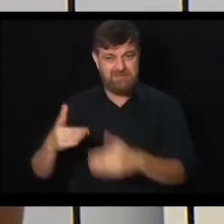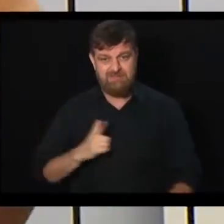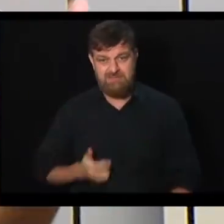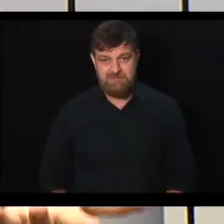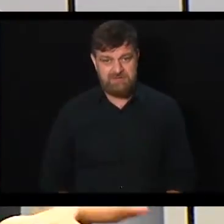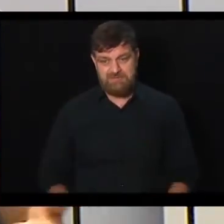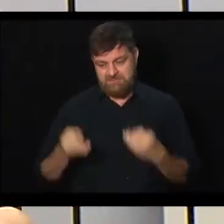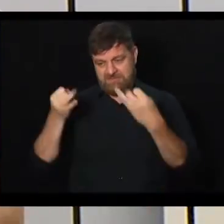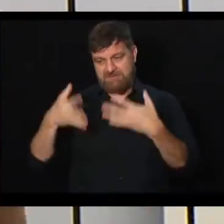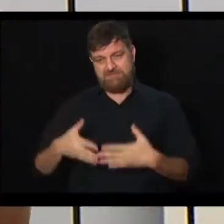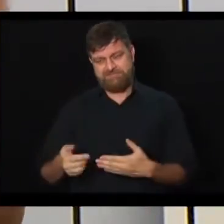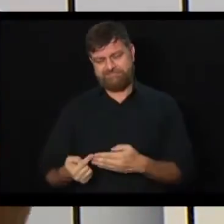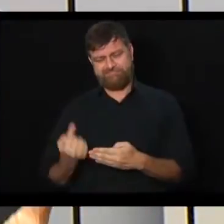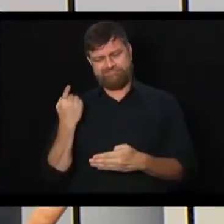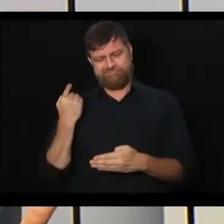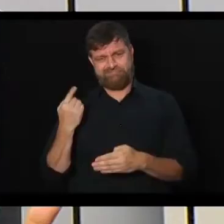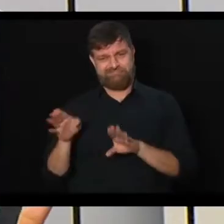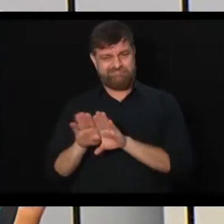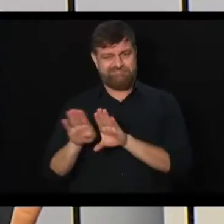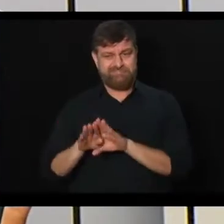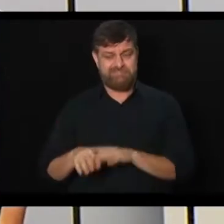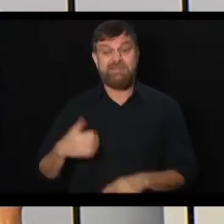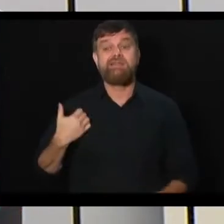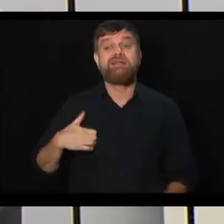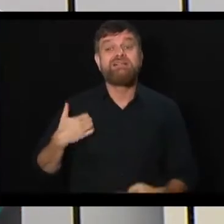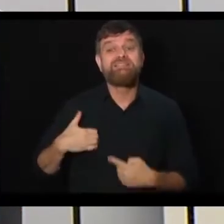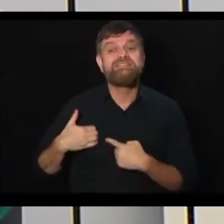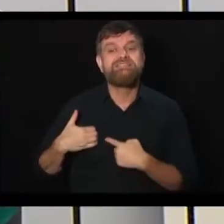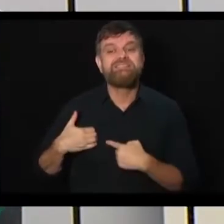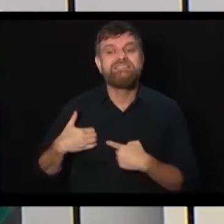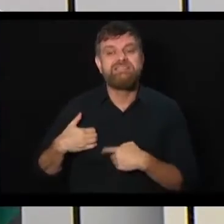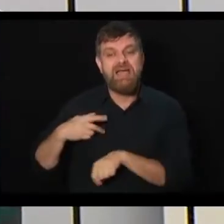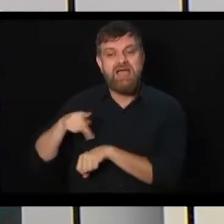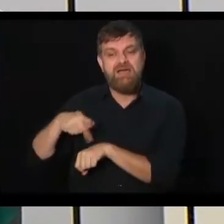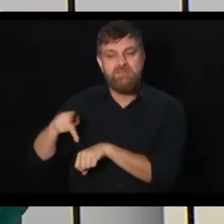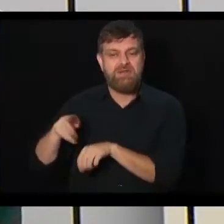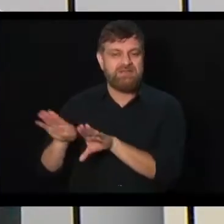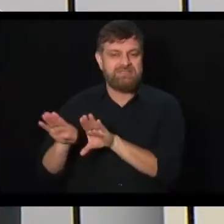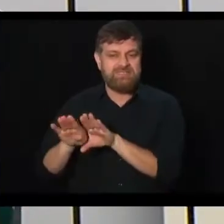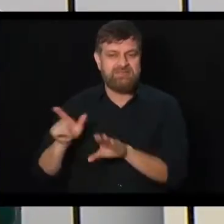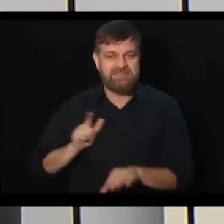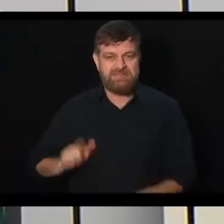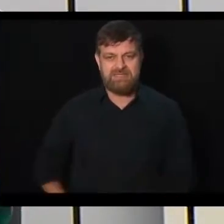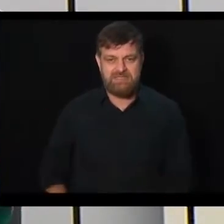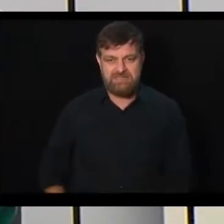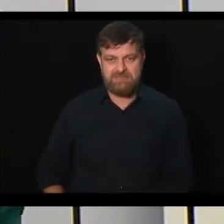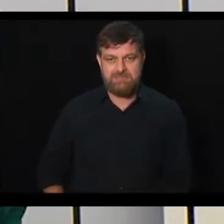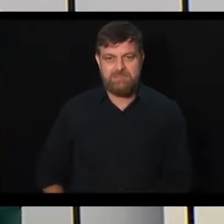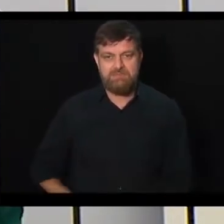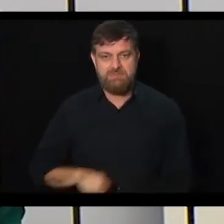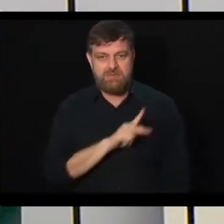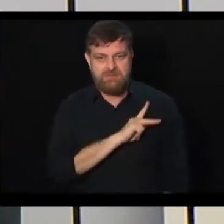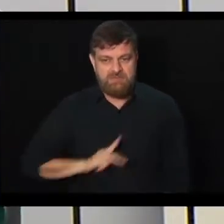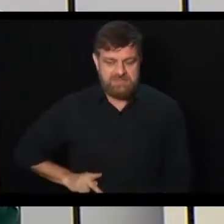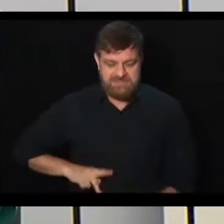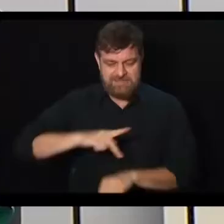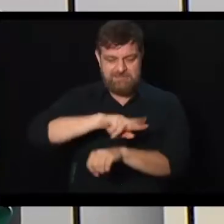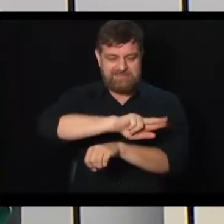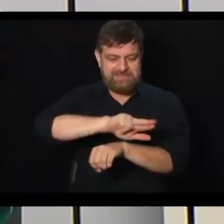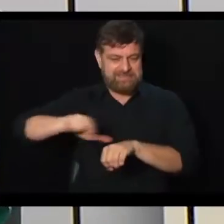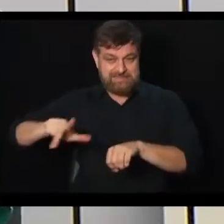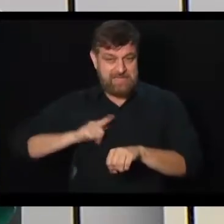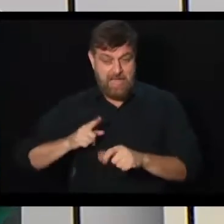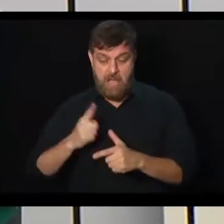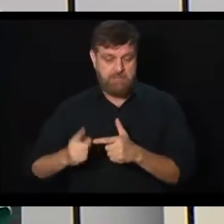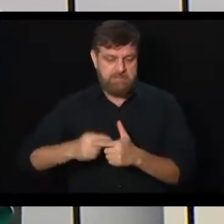foi justificado a reforma da Previdência na Argentina. Por exemplo, essa tem sido justificativa de muitos governos, como se resolvessem todos